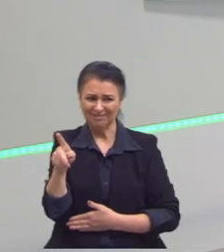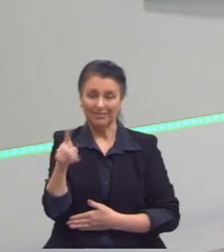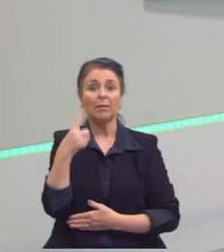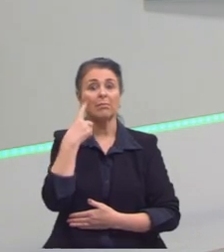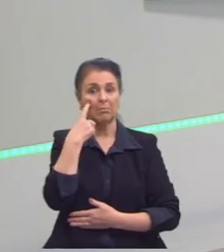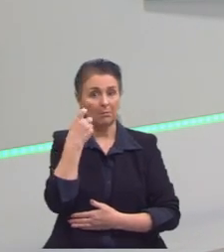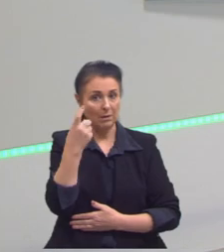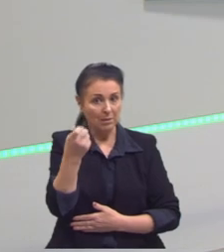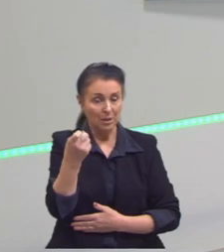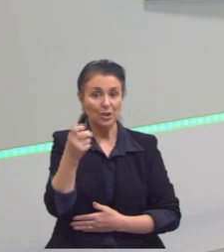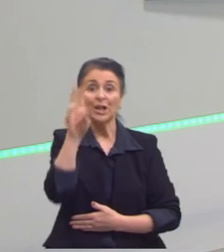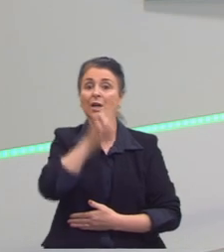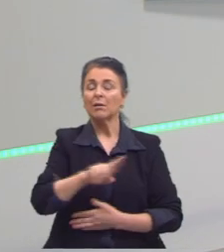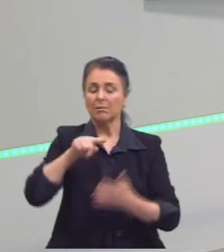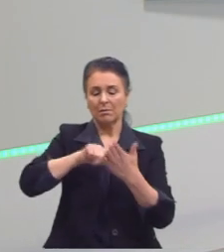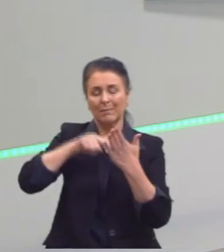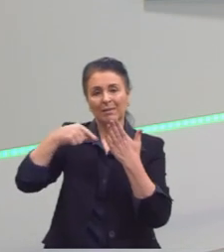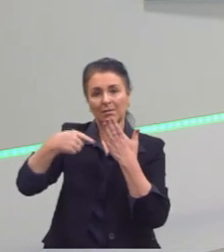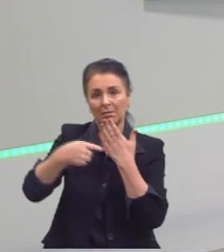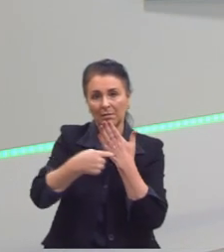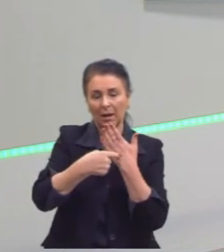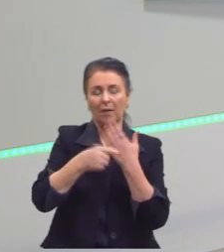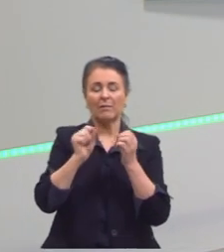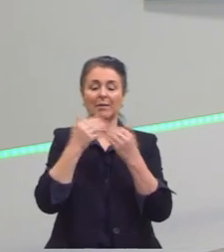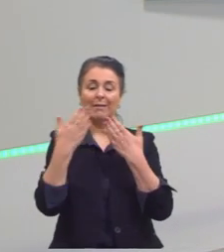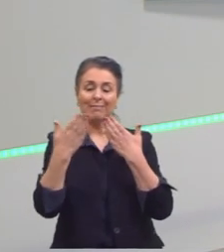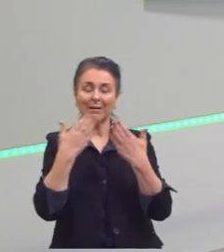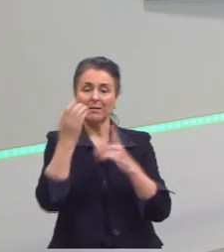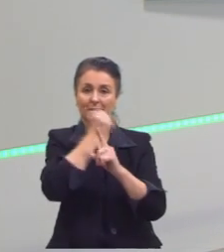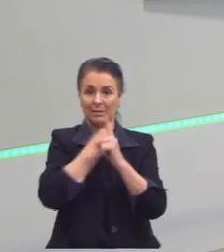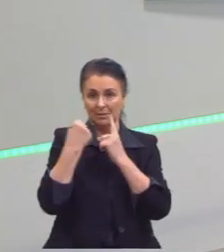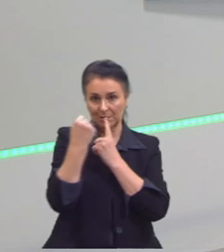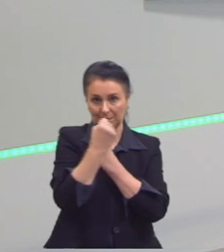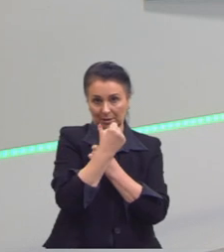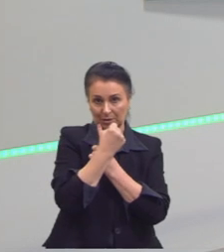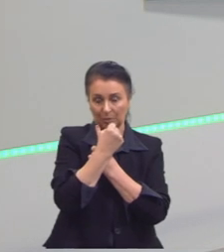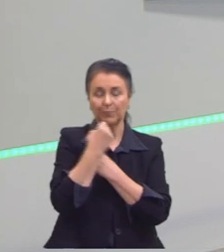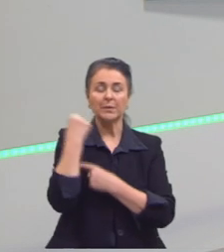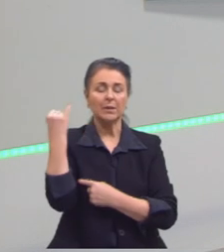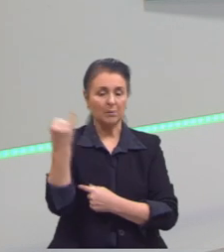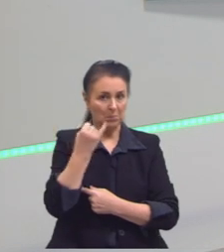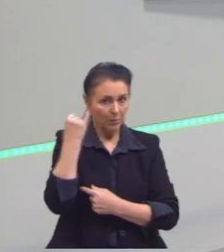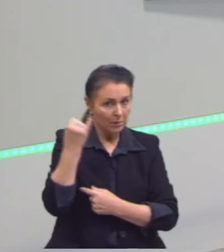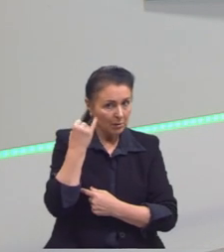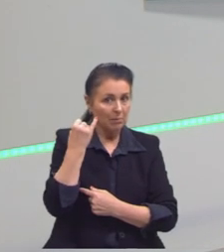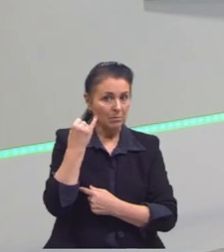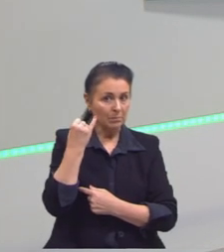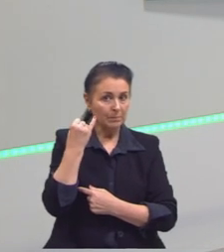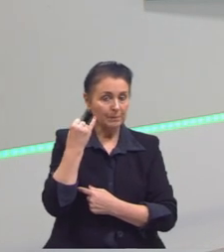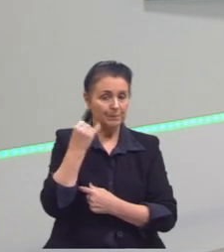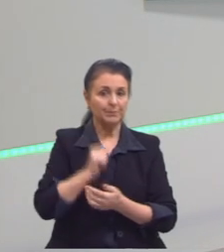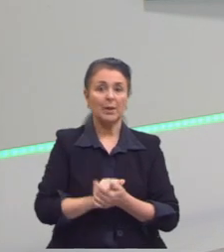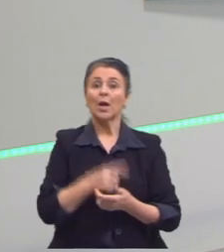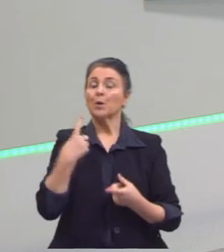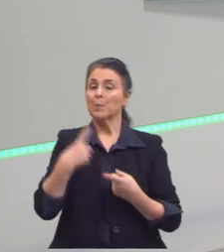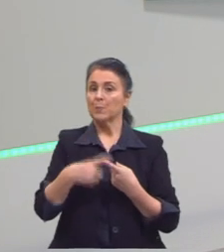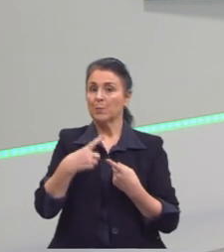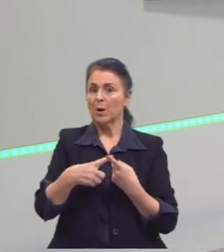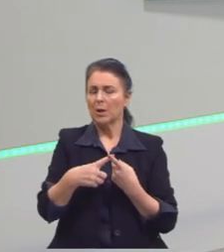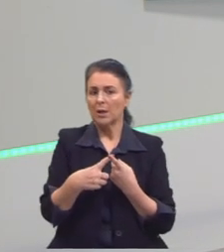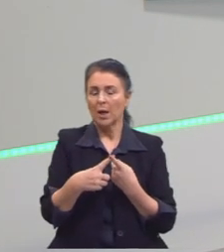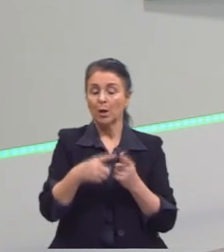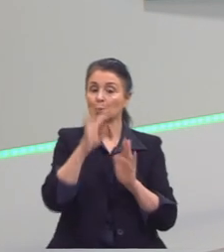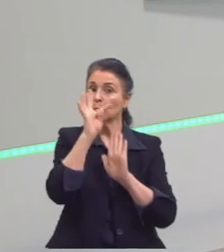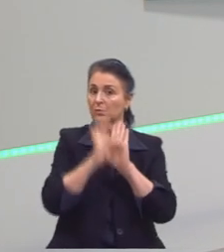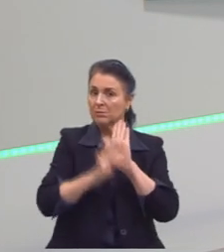metáforas para fazer essa análise da sociedade. Então vale bastante a pena. Porque a grande maioria dos